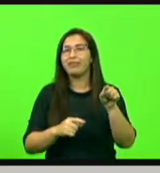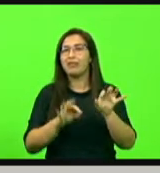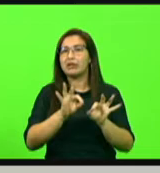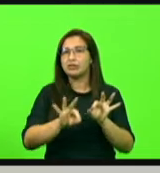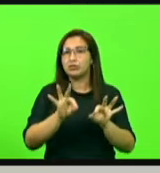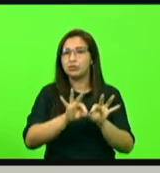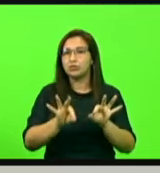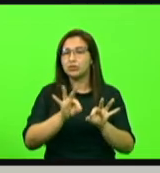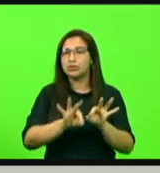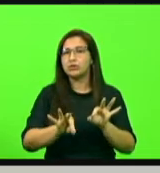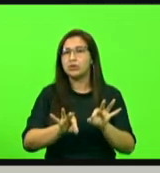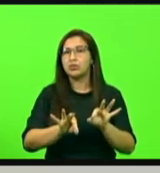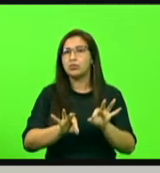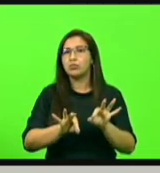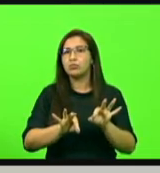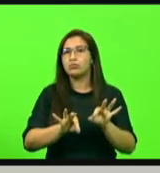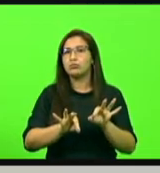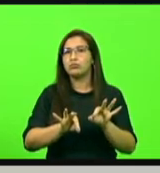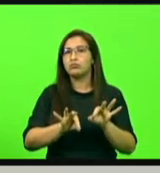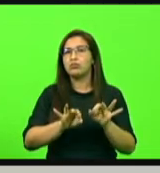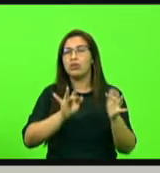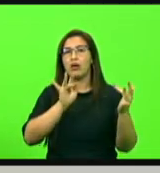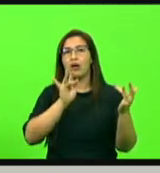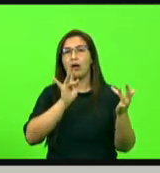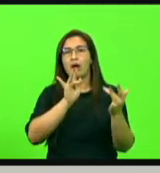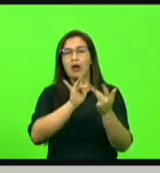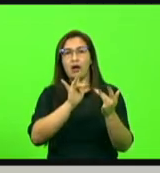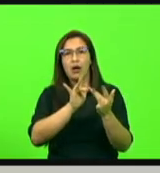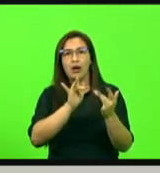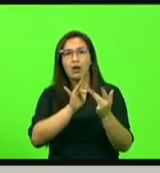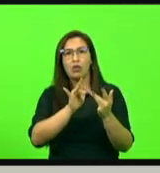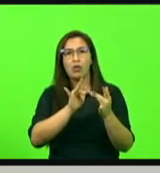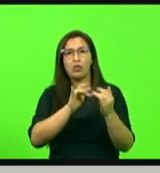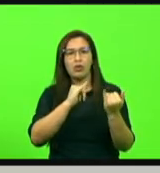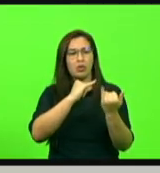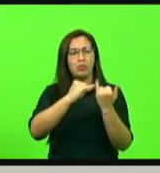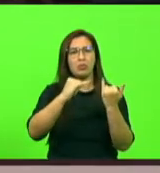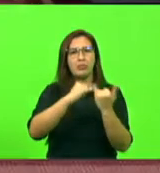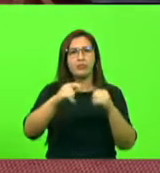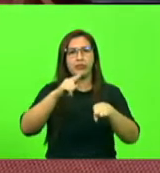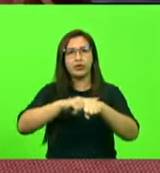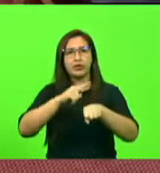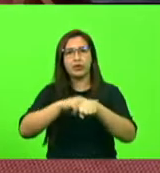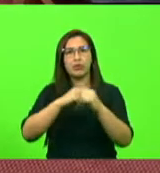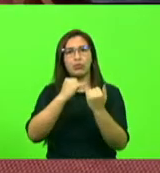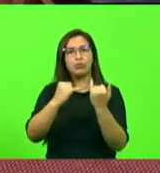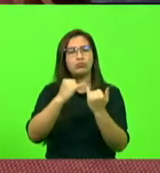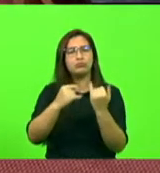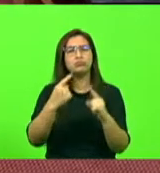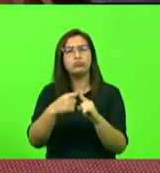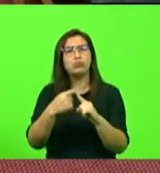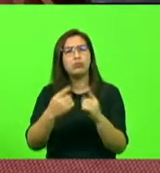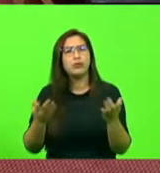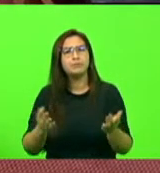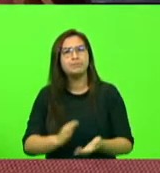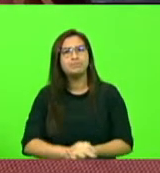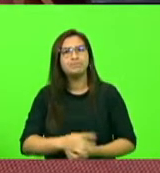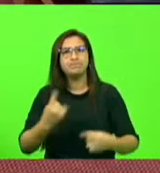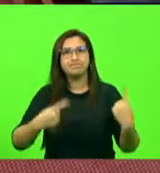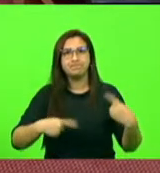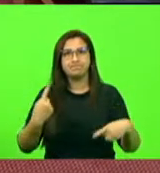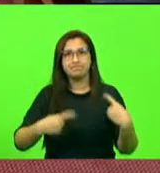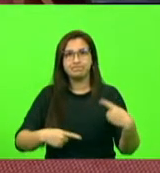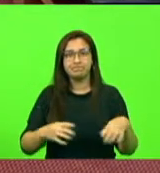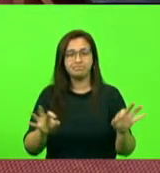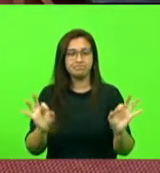atendimento apenas meio-perílgo. Em discussão. Não havendo quem queira